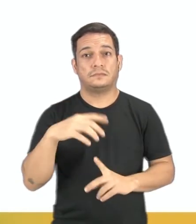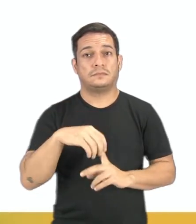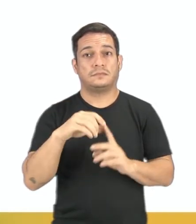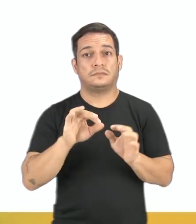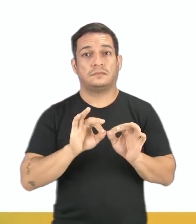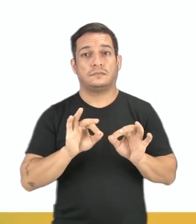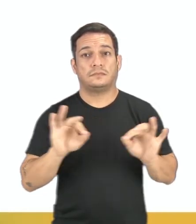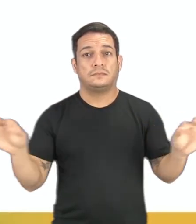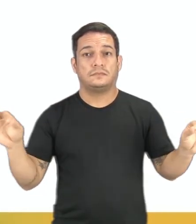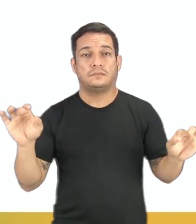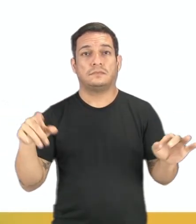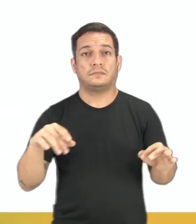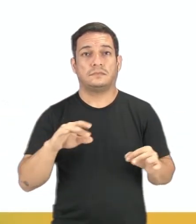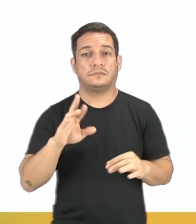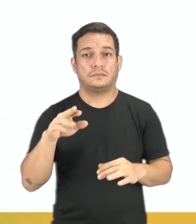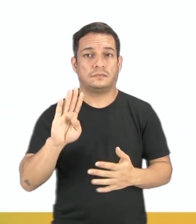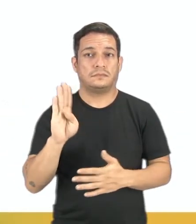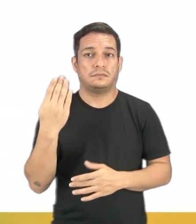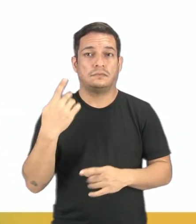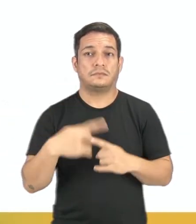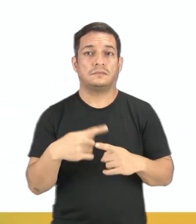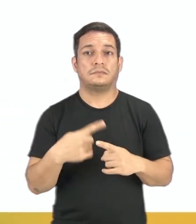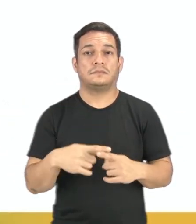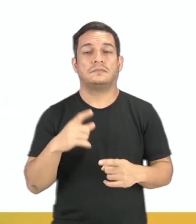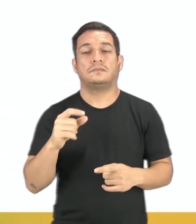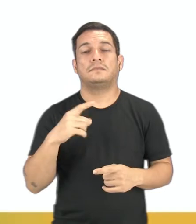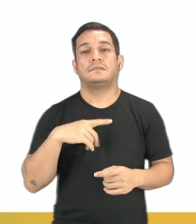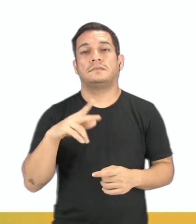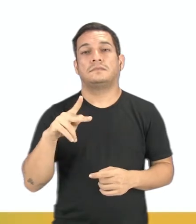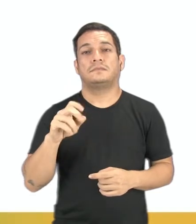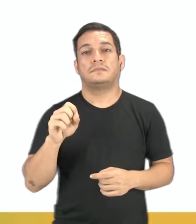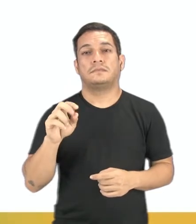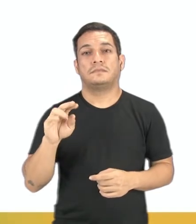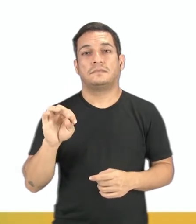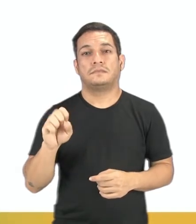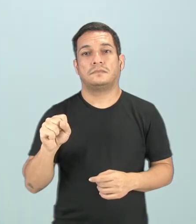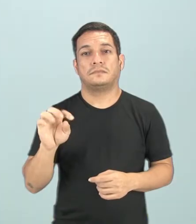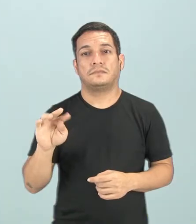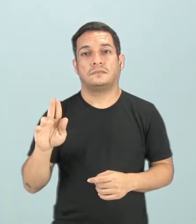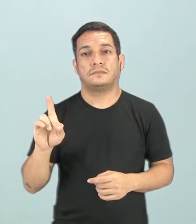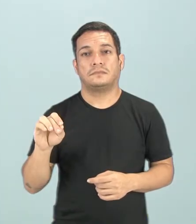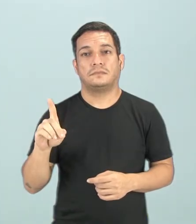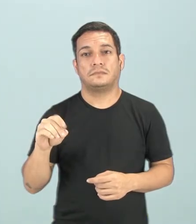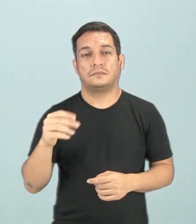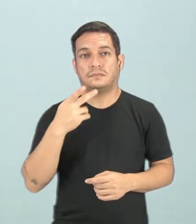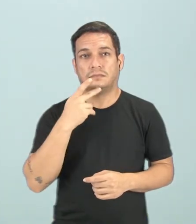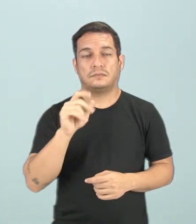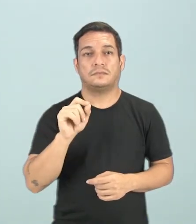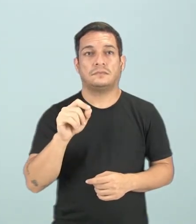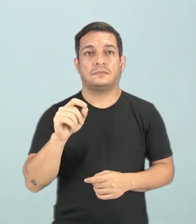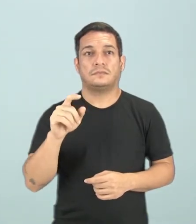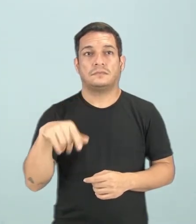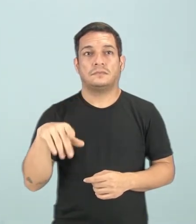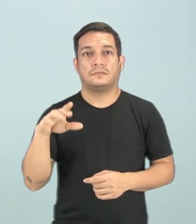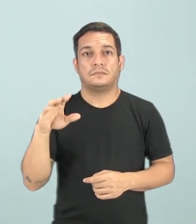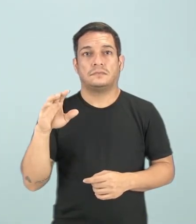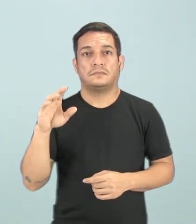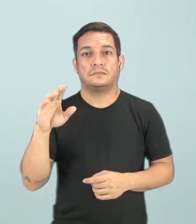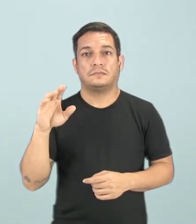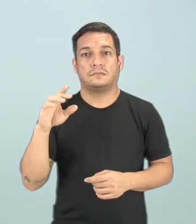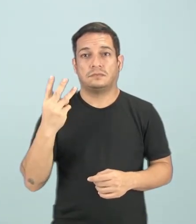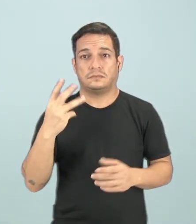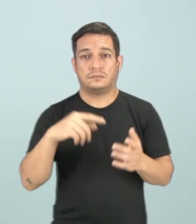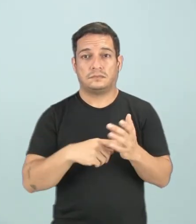só reta. É falso. Por quê? Lá o postulado fala sobre não colinearidade. E esses três